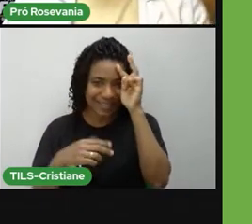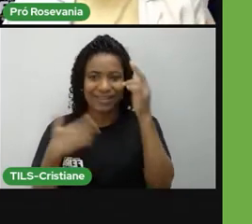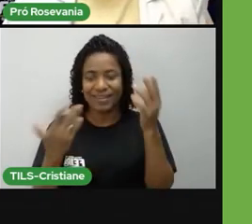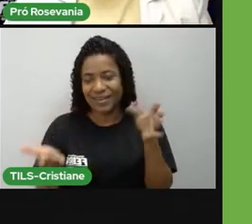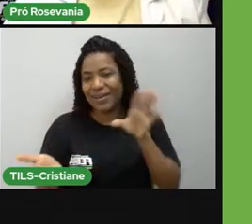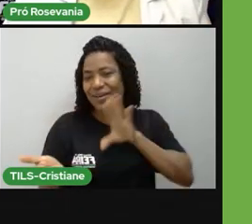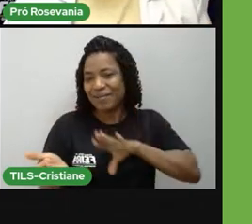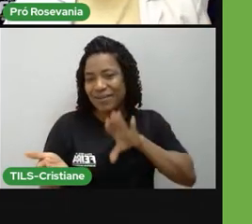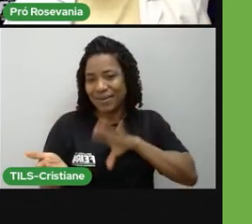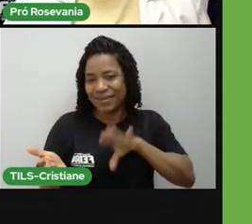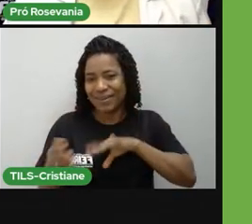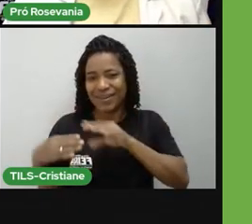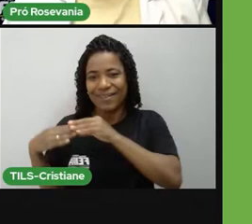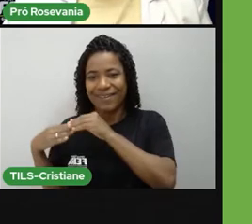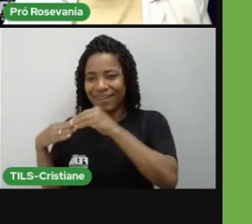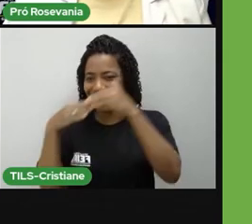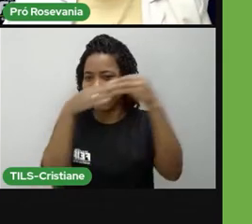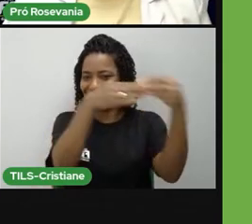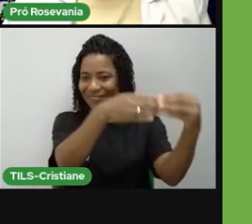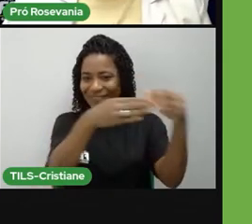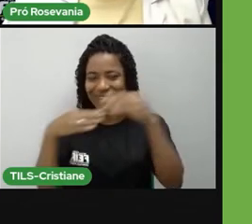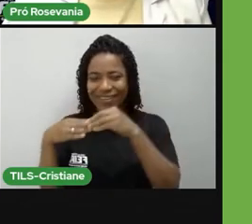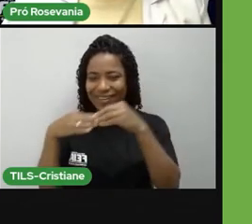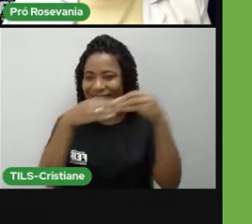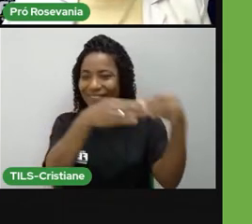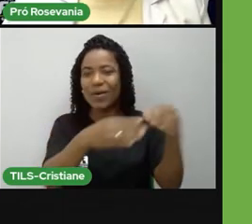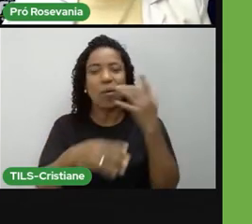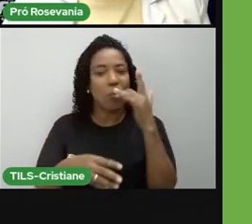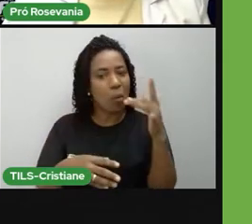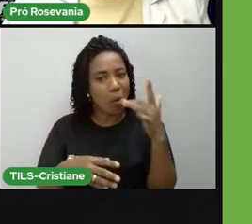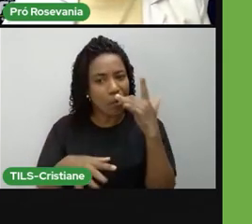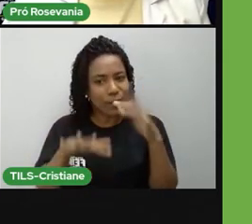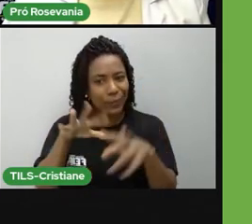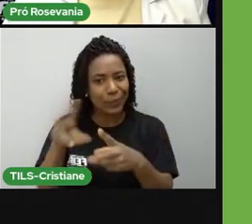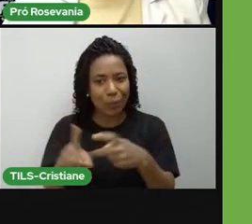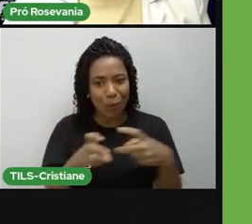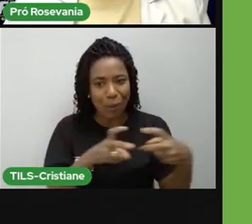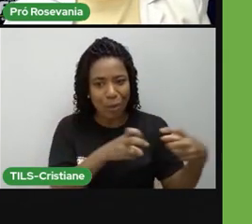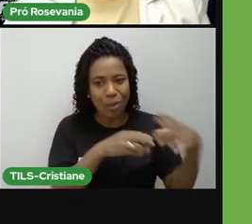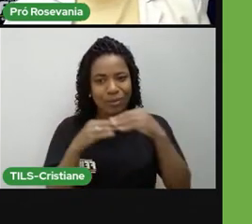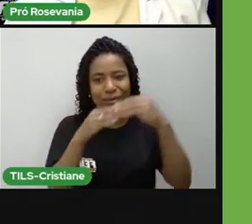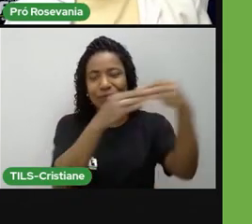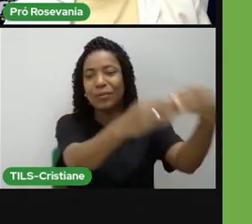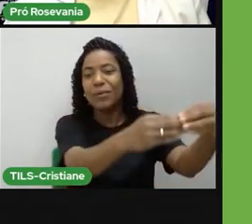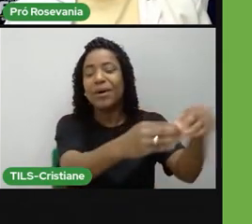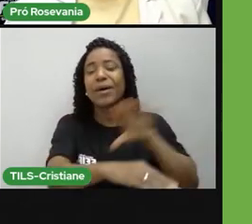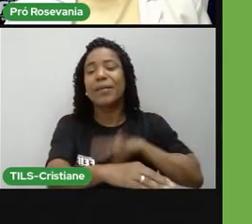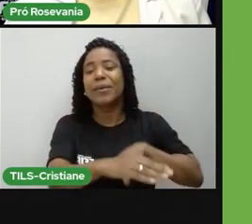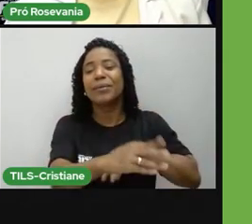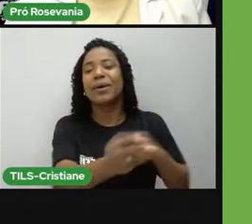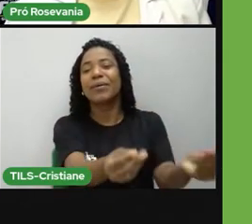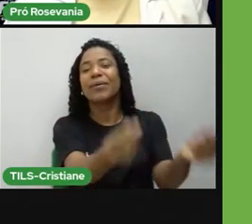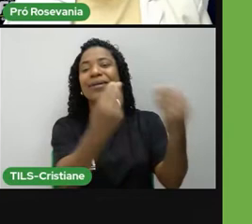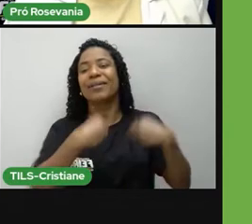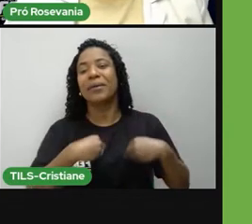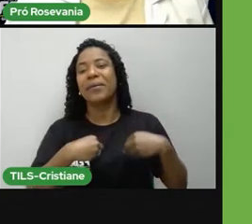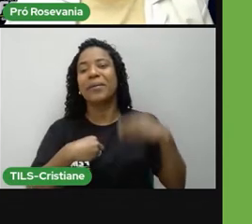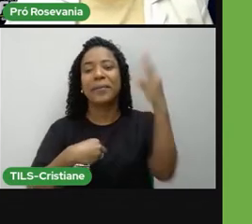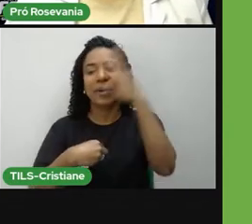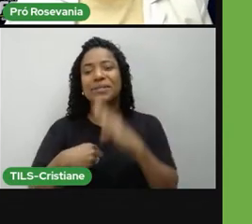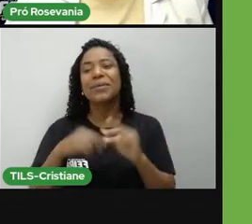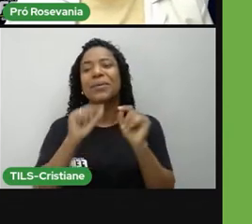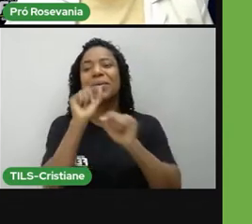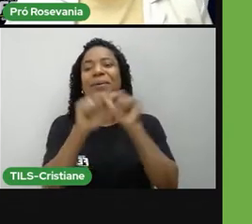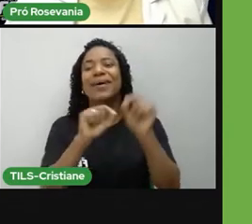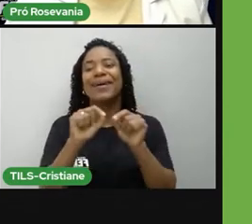devolveu em azulejo, que quase todos os prédios portugueses eram revestidos, né, desses azulejos, que eram